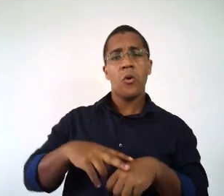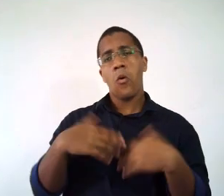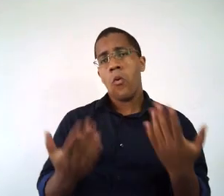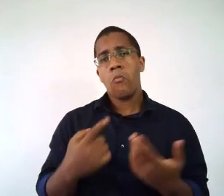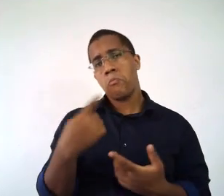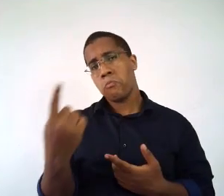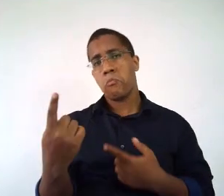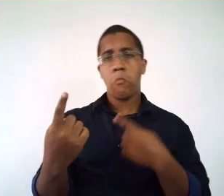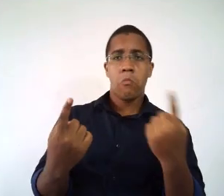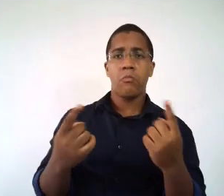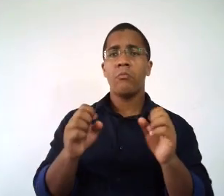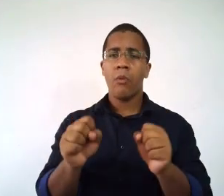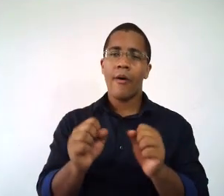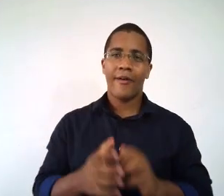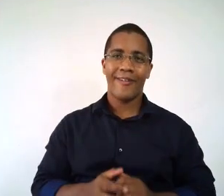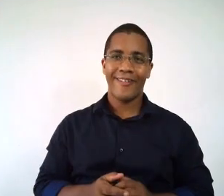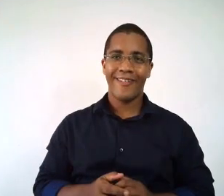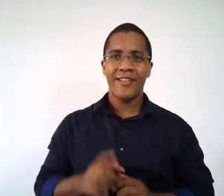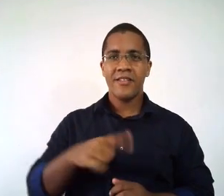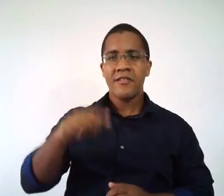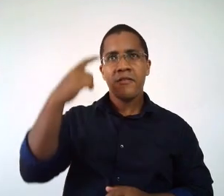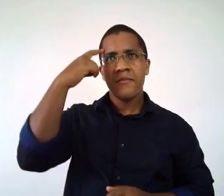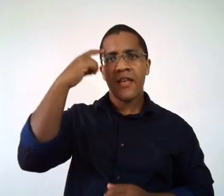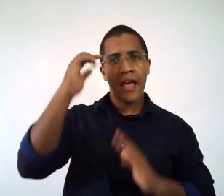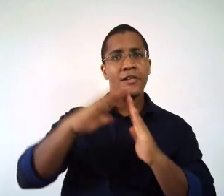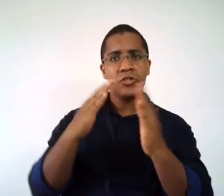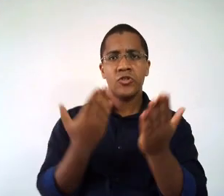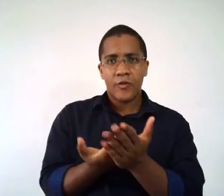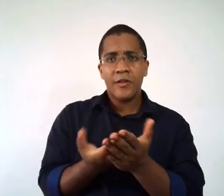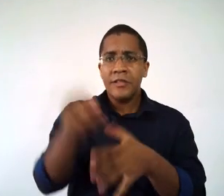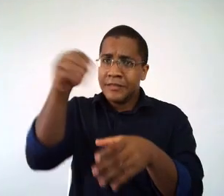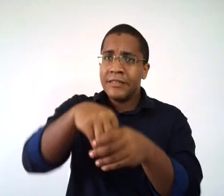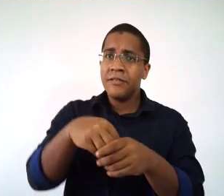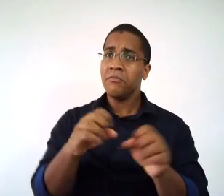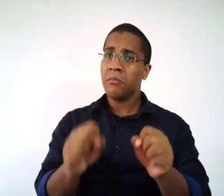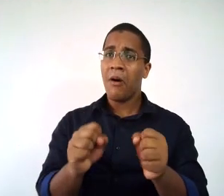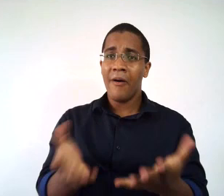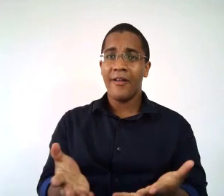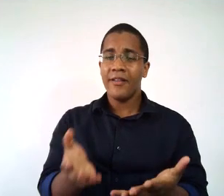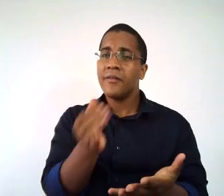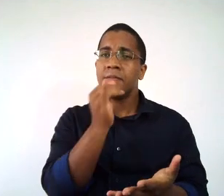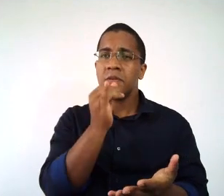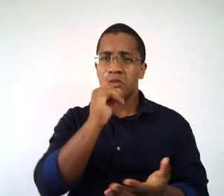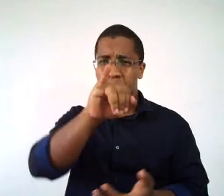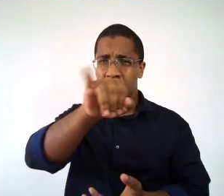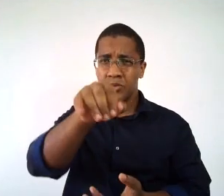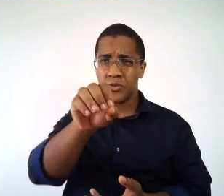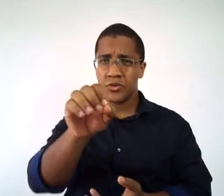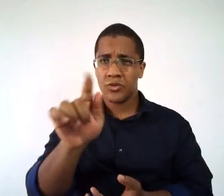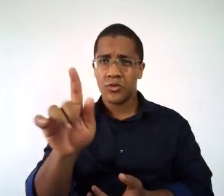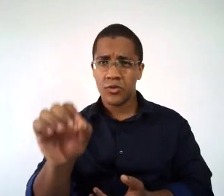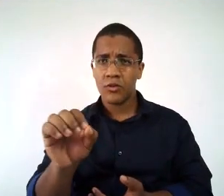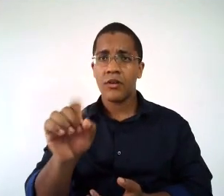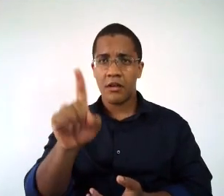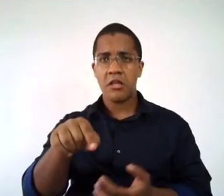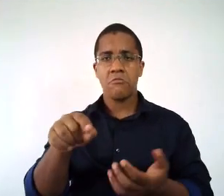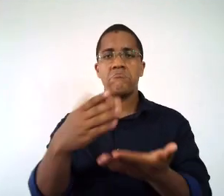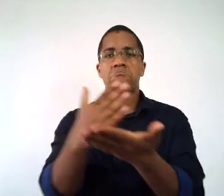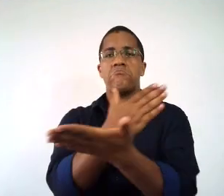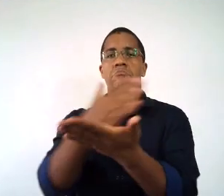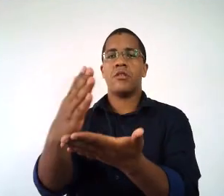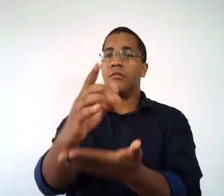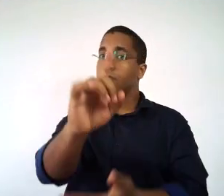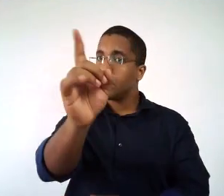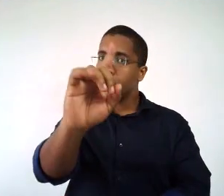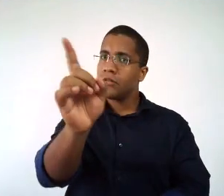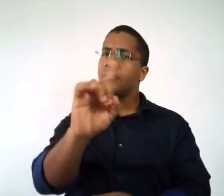ambiente escolar. A gente não pode, de forma hipótese alguma, separar as pessoas. O jogo, ele tem que agregar.